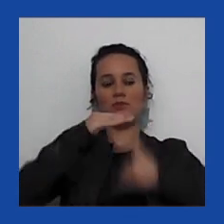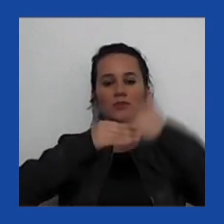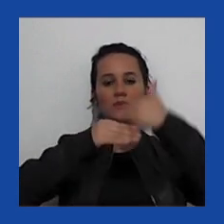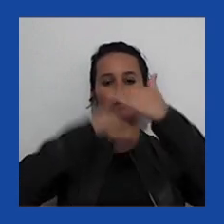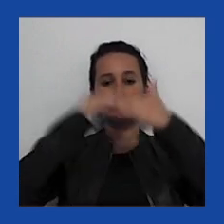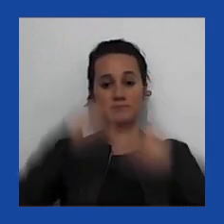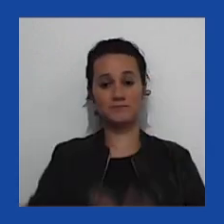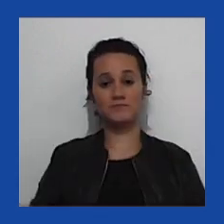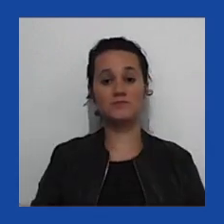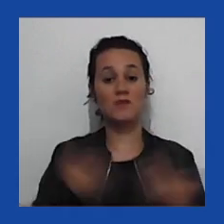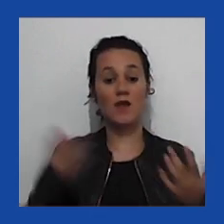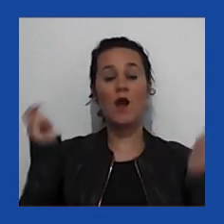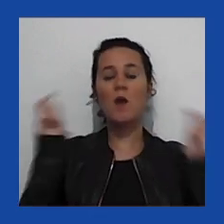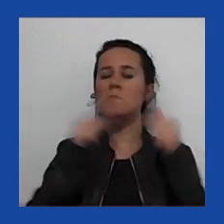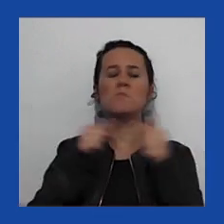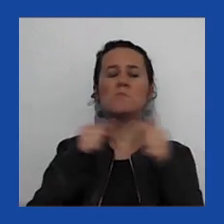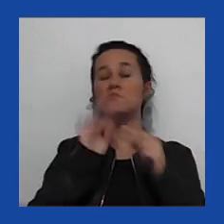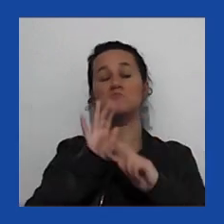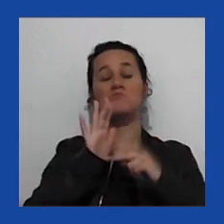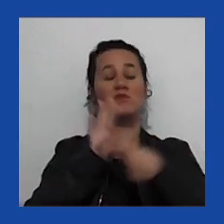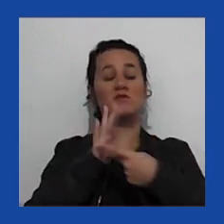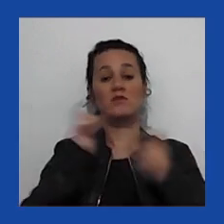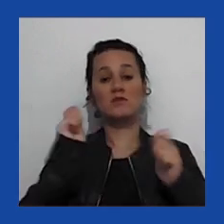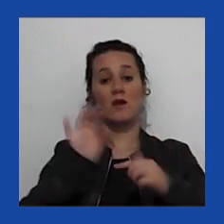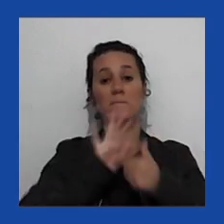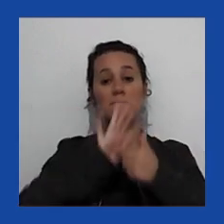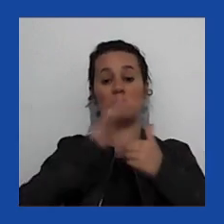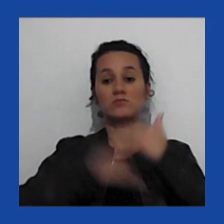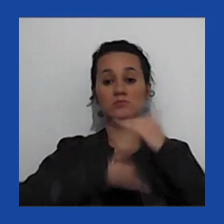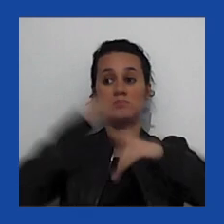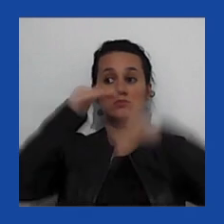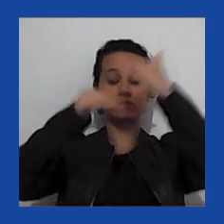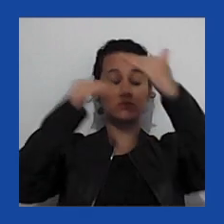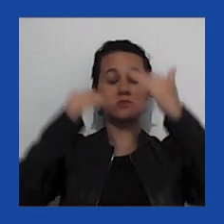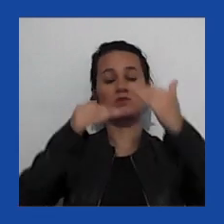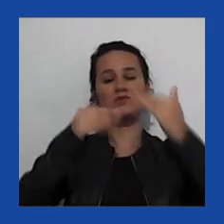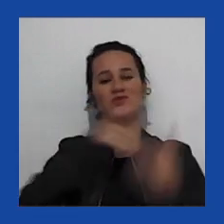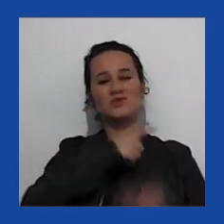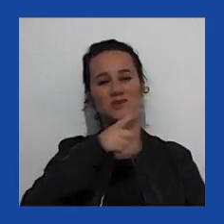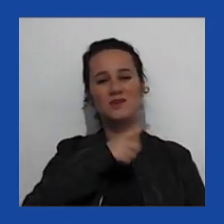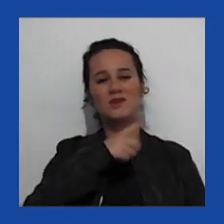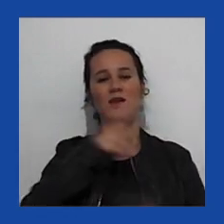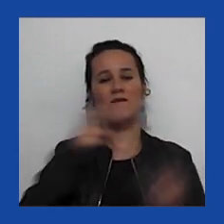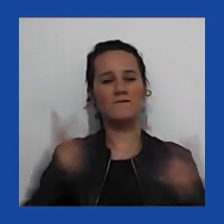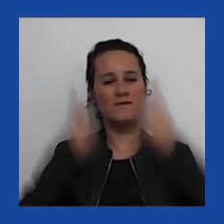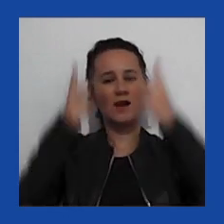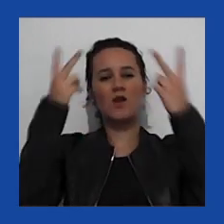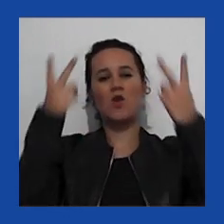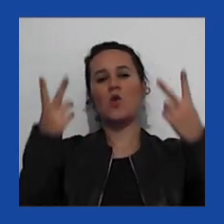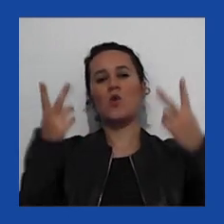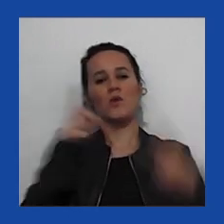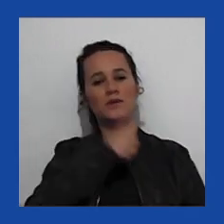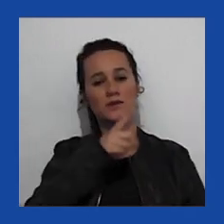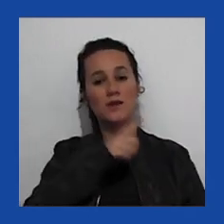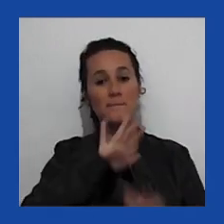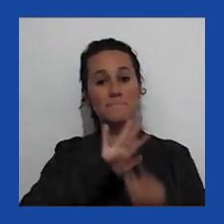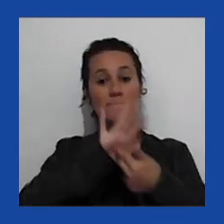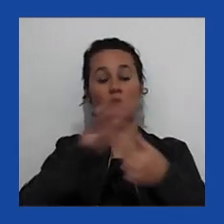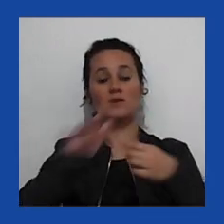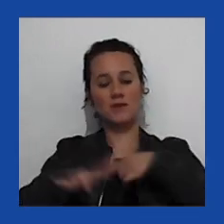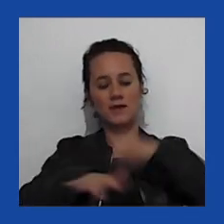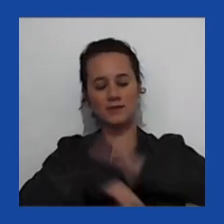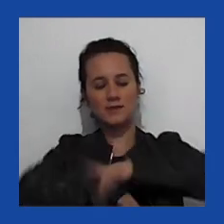transformação dos valores das sociedades ocidentais, de valores materiais, enfatizando segurança